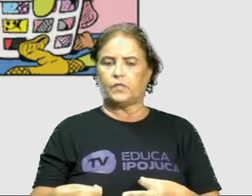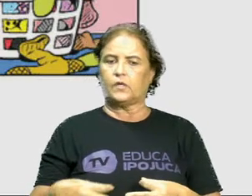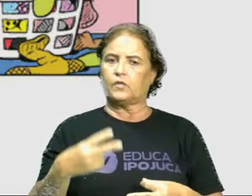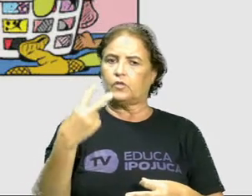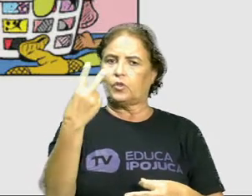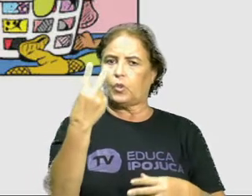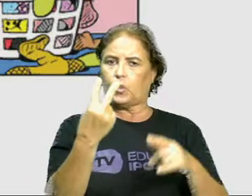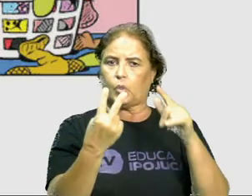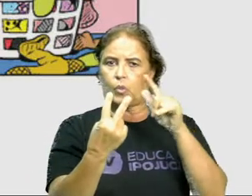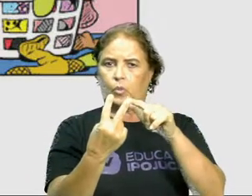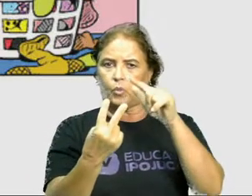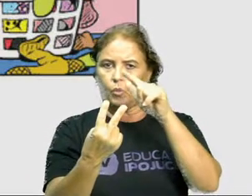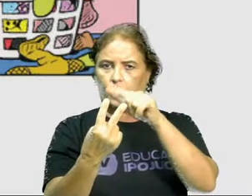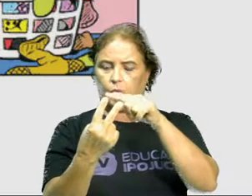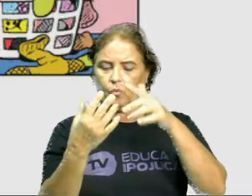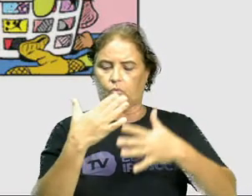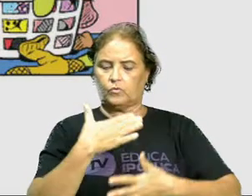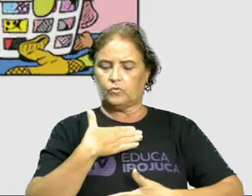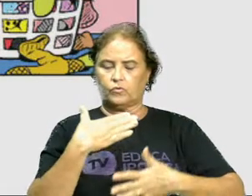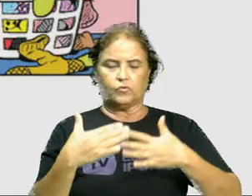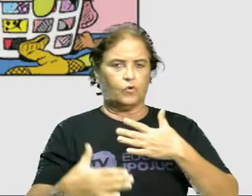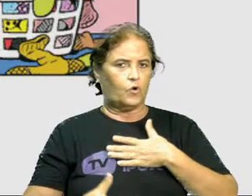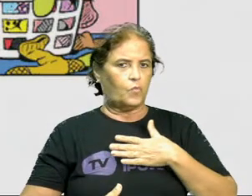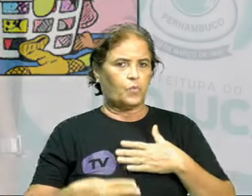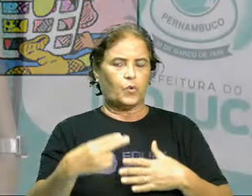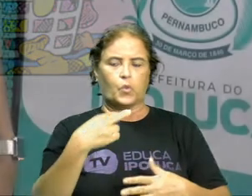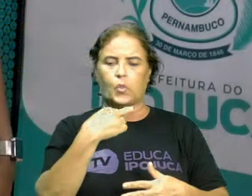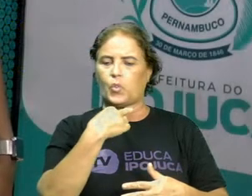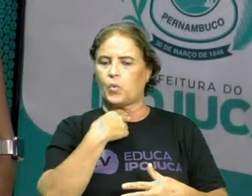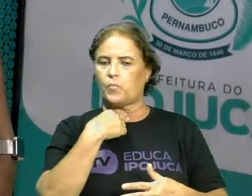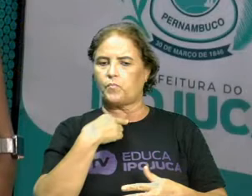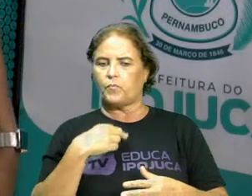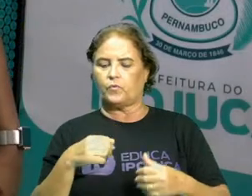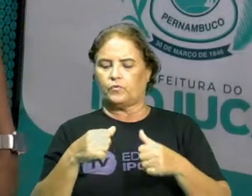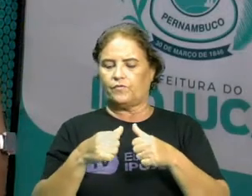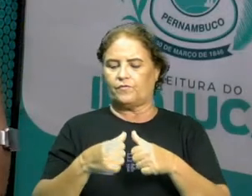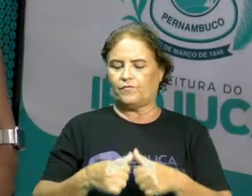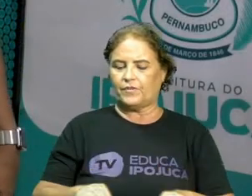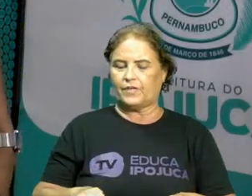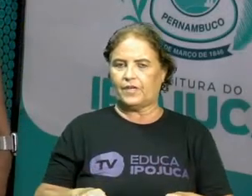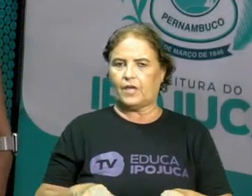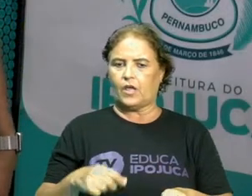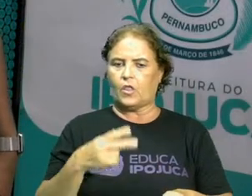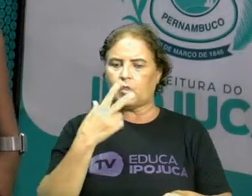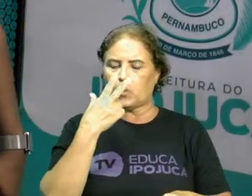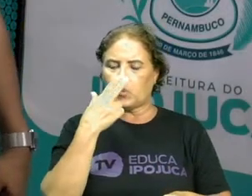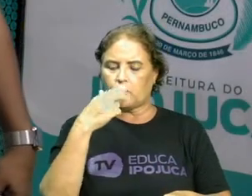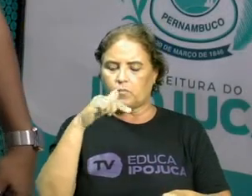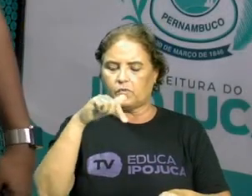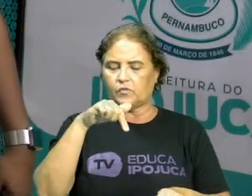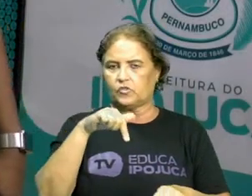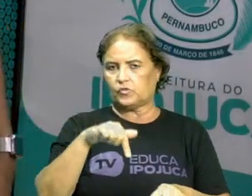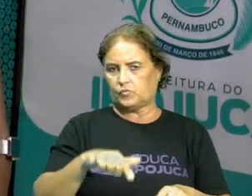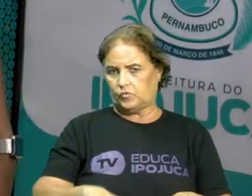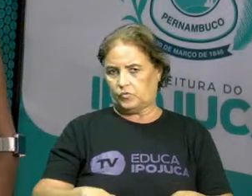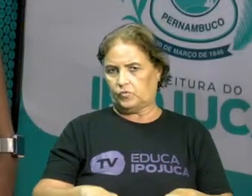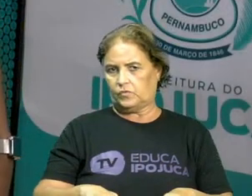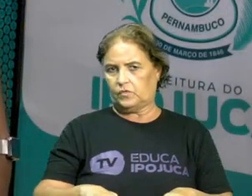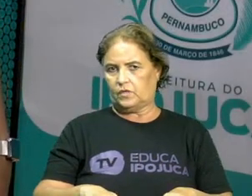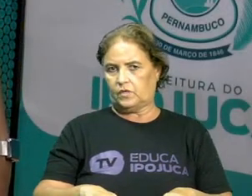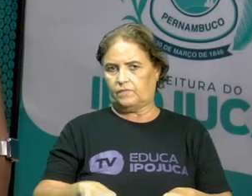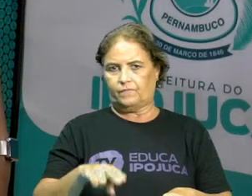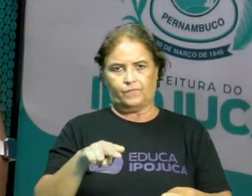ocupar o mesmo lugar no espaço ao mesmo tempo. Então, para um entrar, o outro